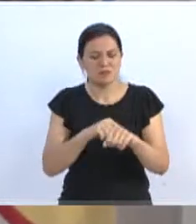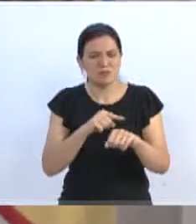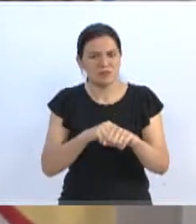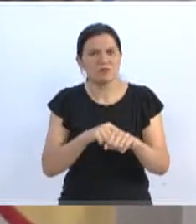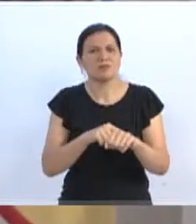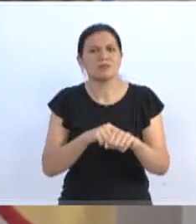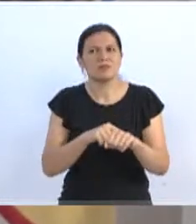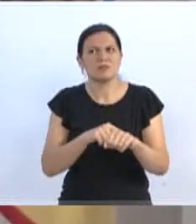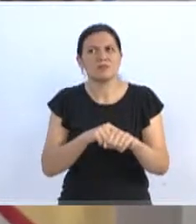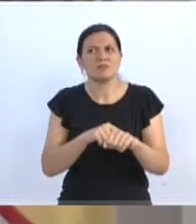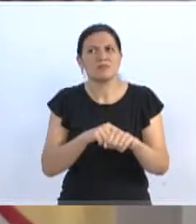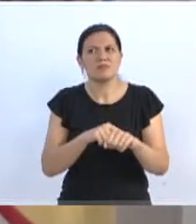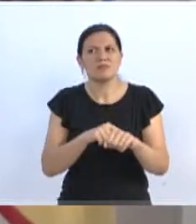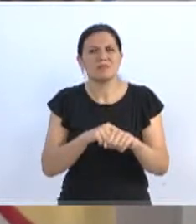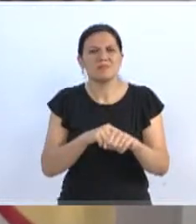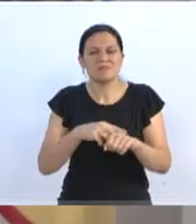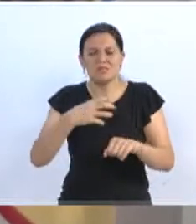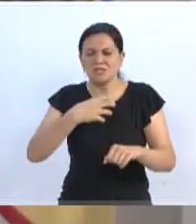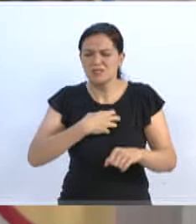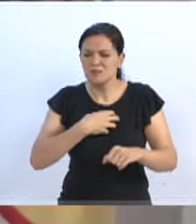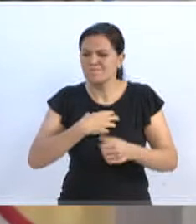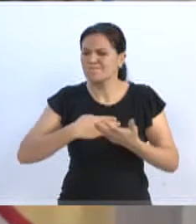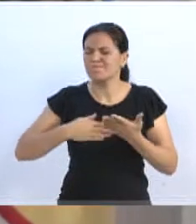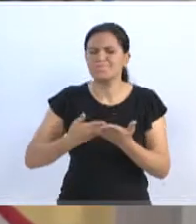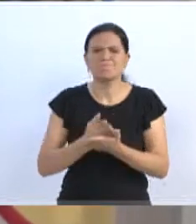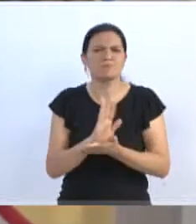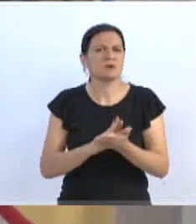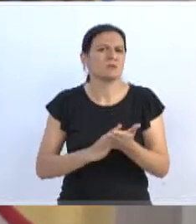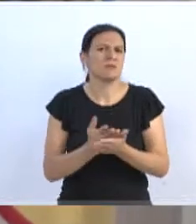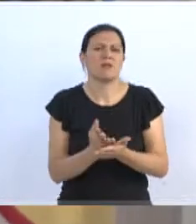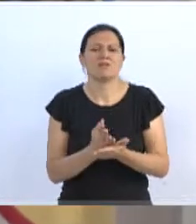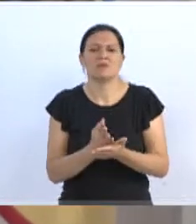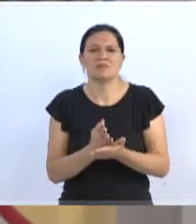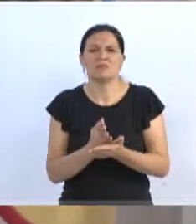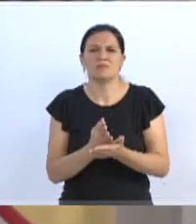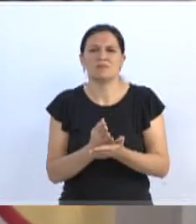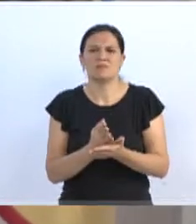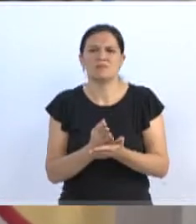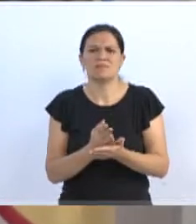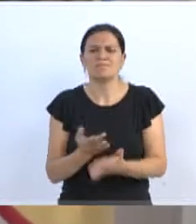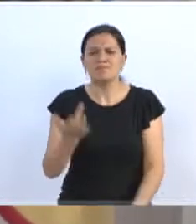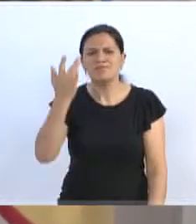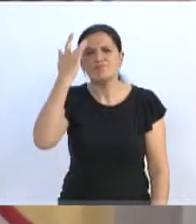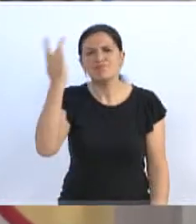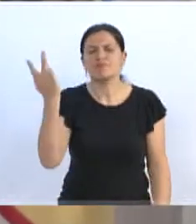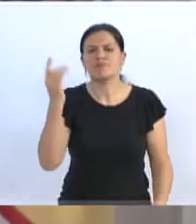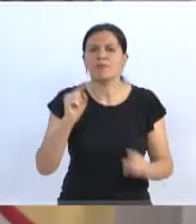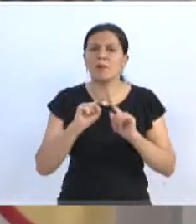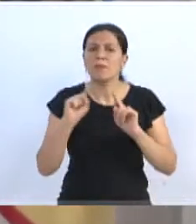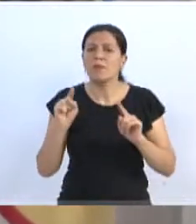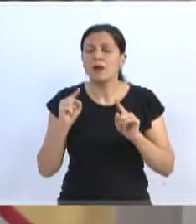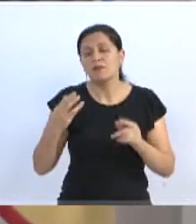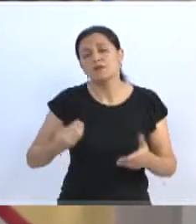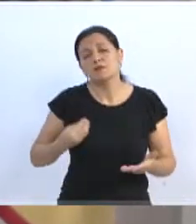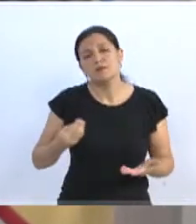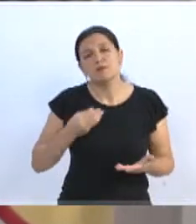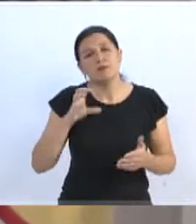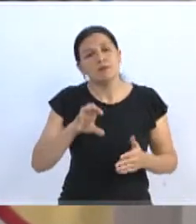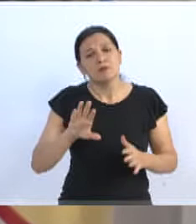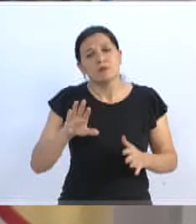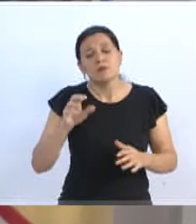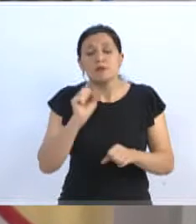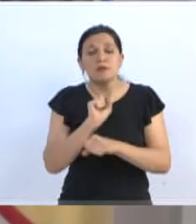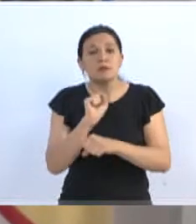de absoluto desconforto, e, inclusive, absurda. Mas, enfim, a gente está vivenciando isso, vamos esperar as